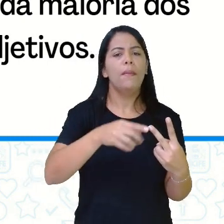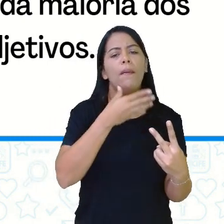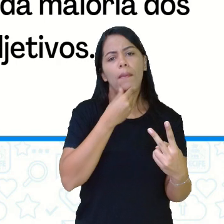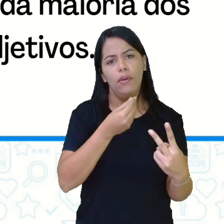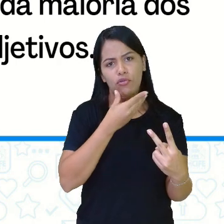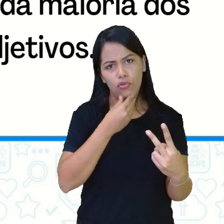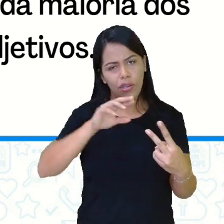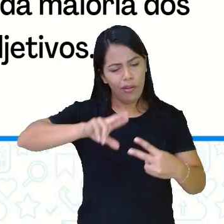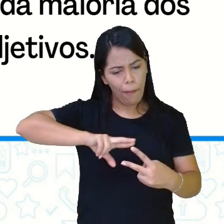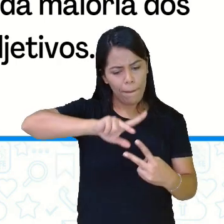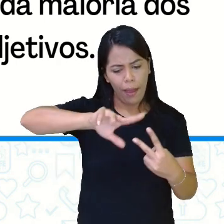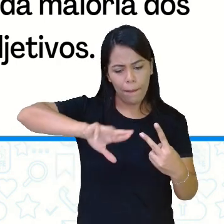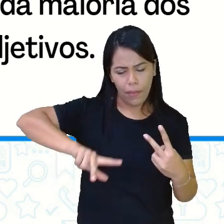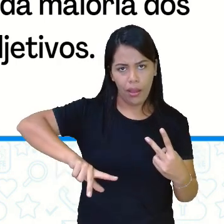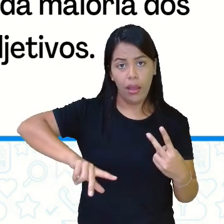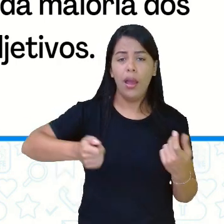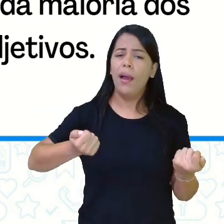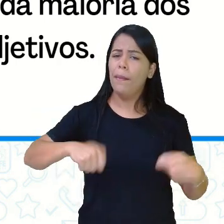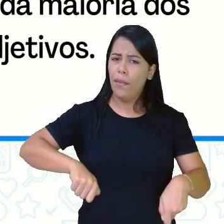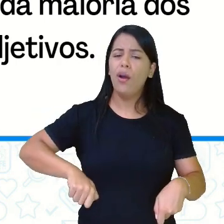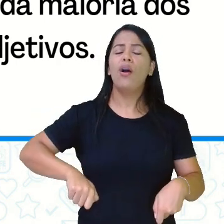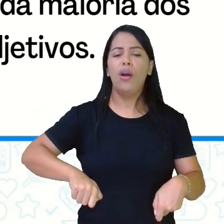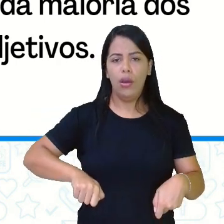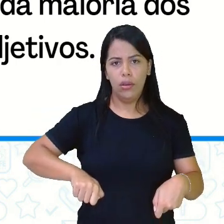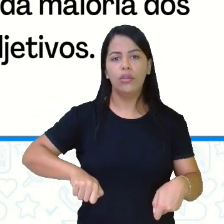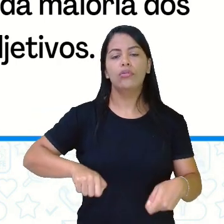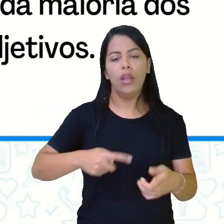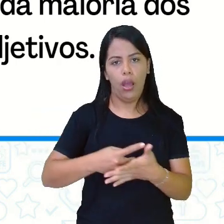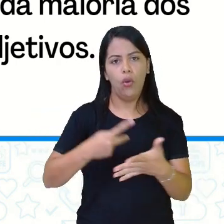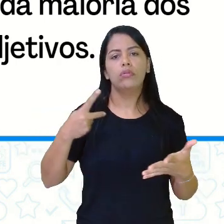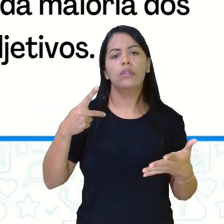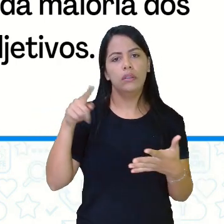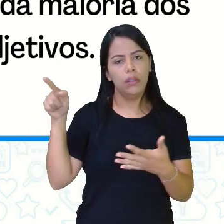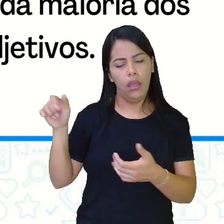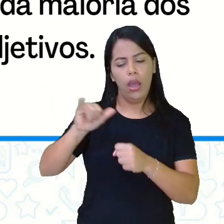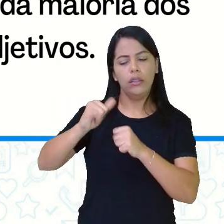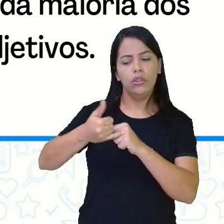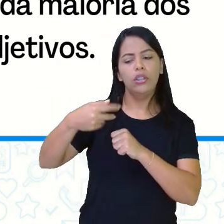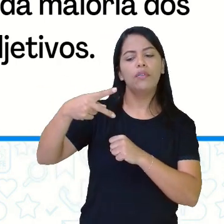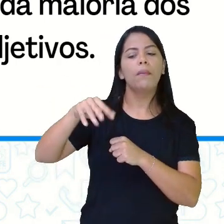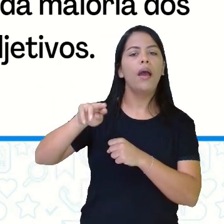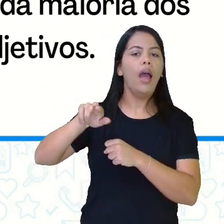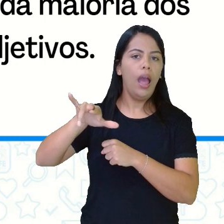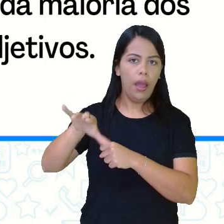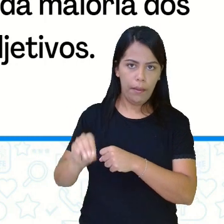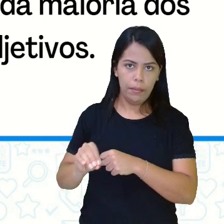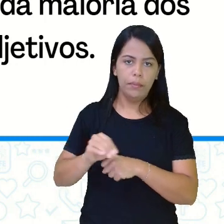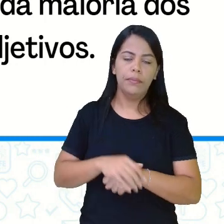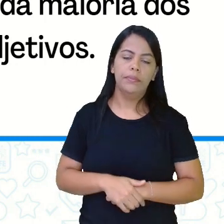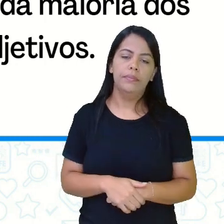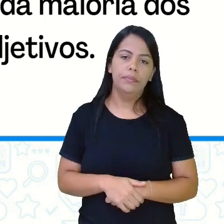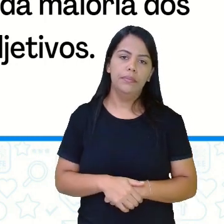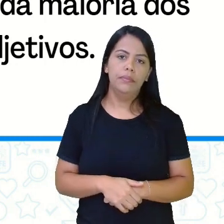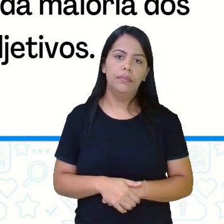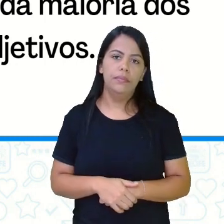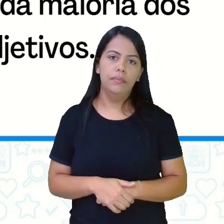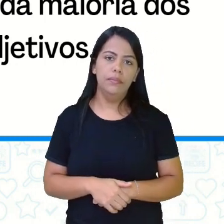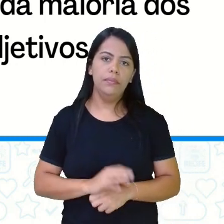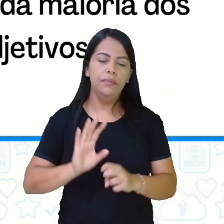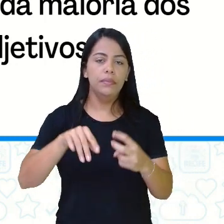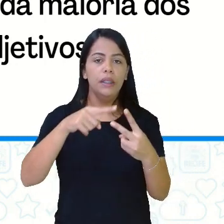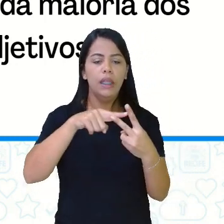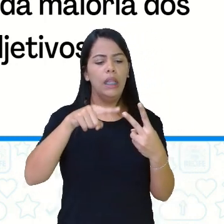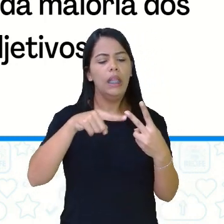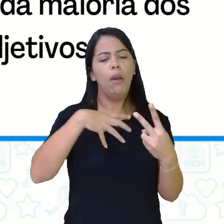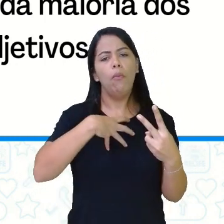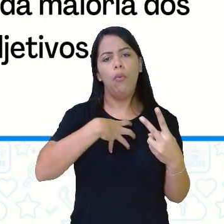feminino, tá? Pode acontecer isso com os adjetivos pátrios, tá? No caso de ter duas